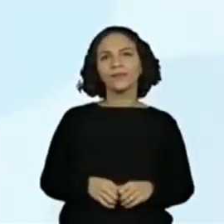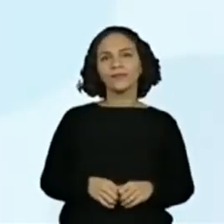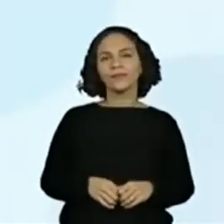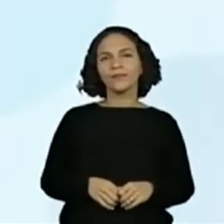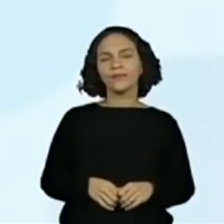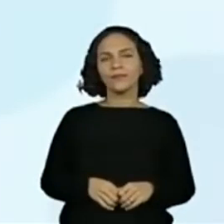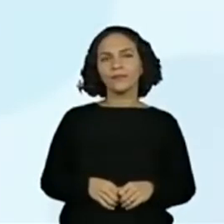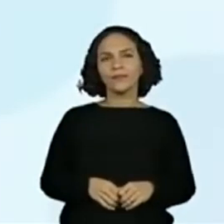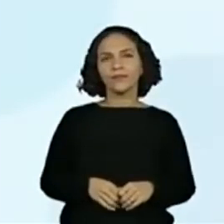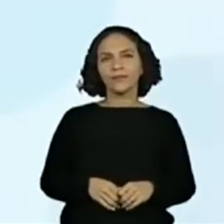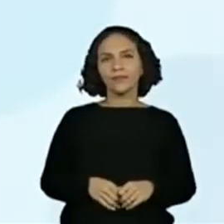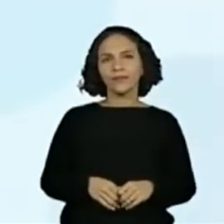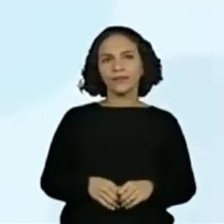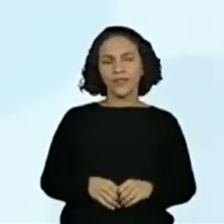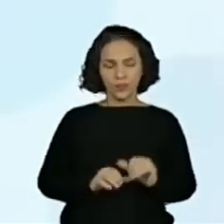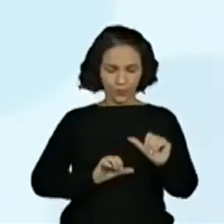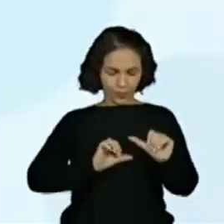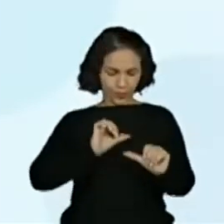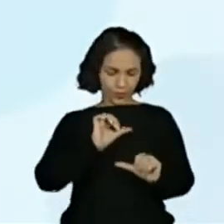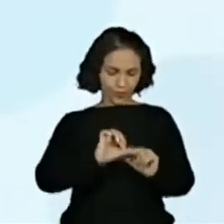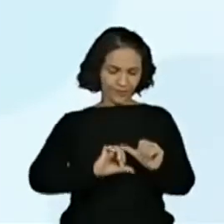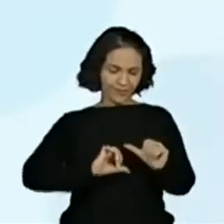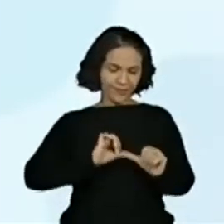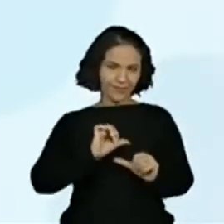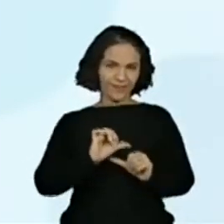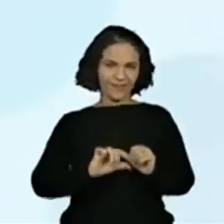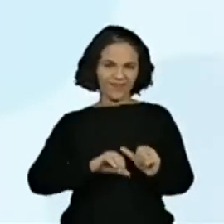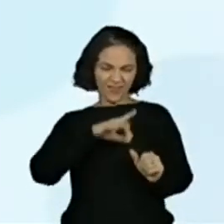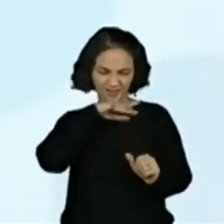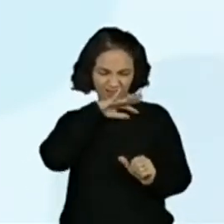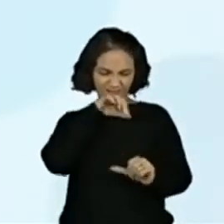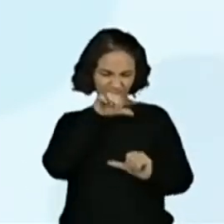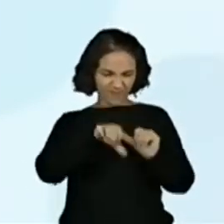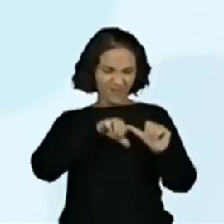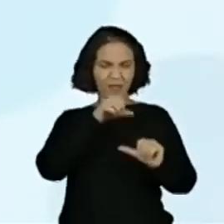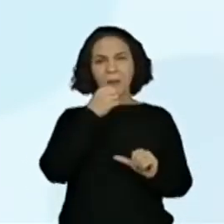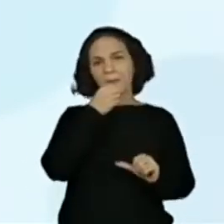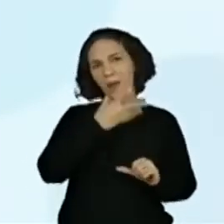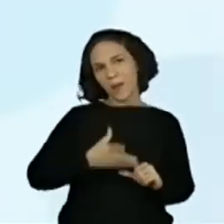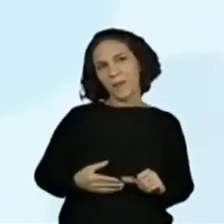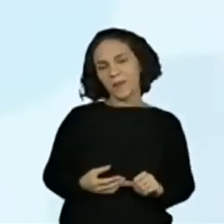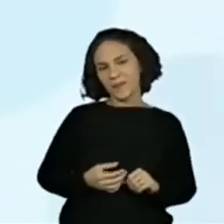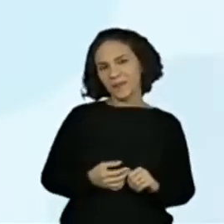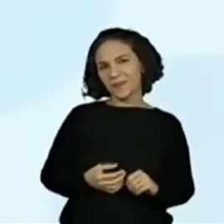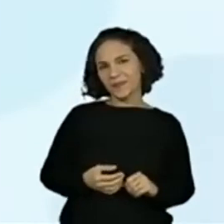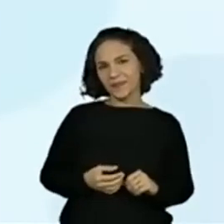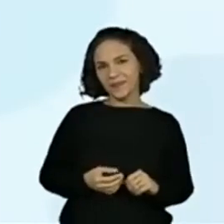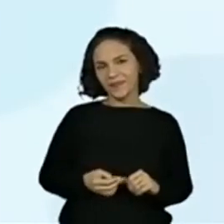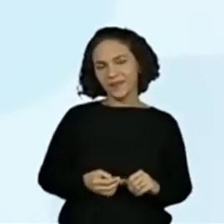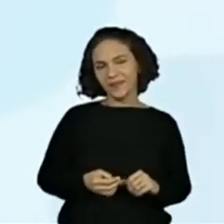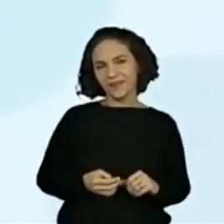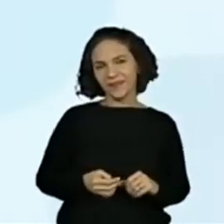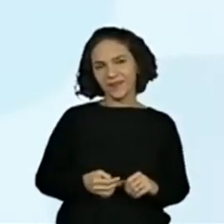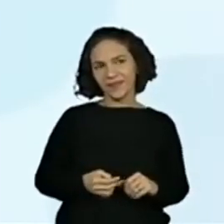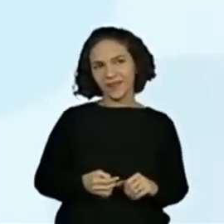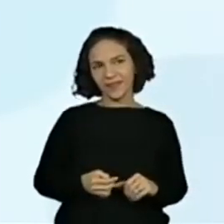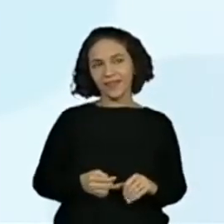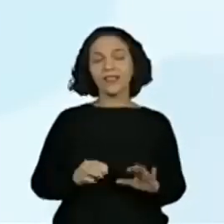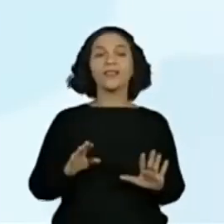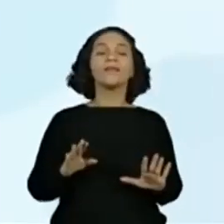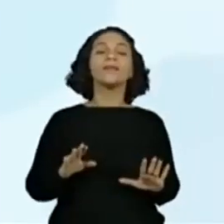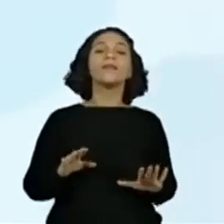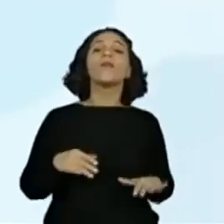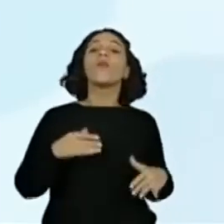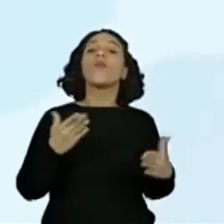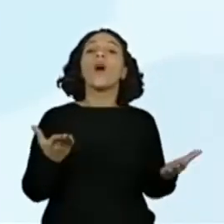transformado. Agora é com vocês, turminha. Qual vai ser o final